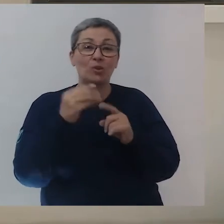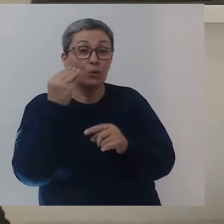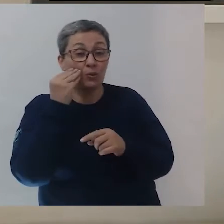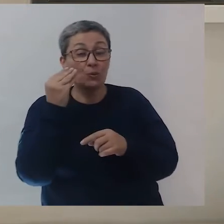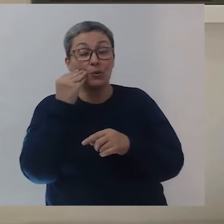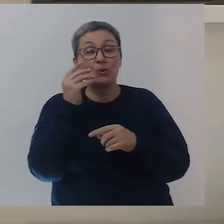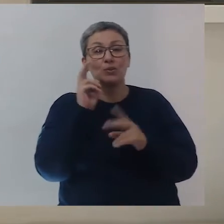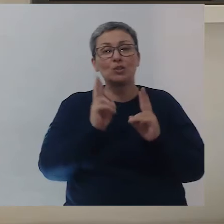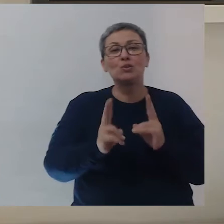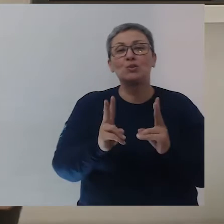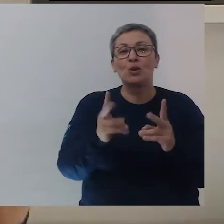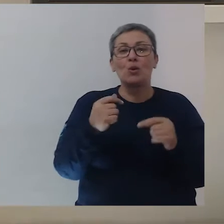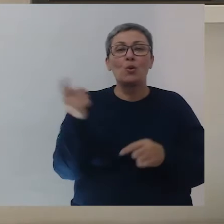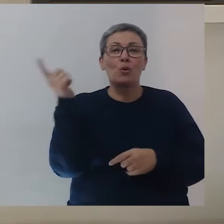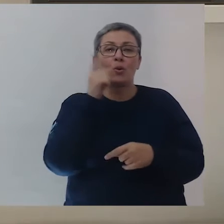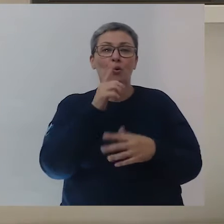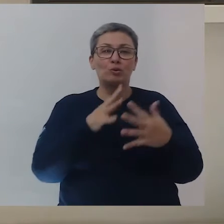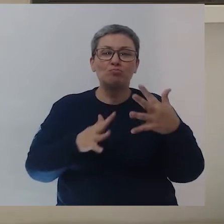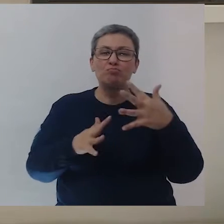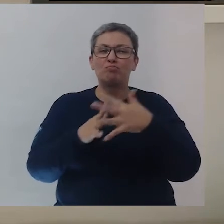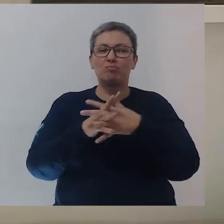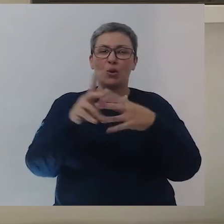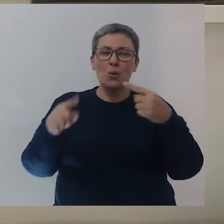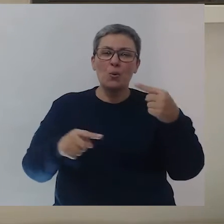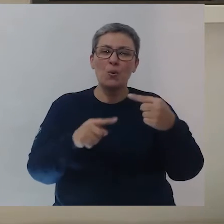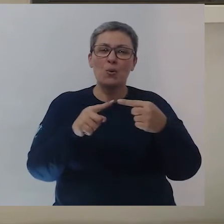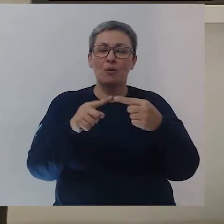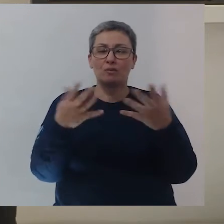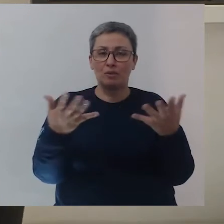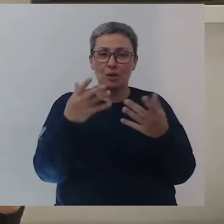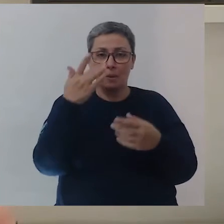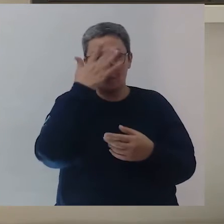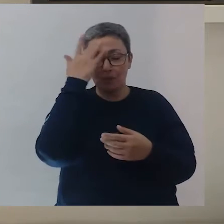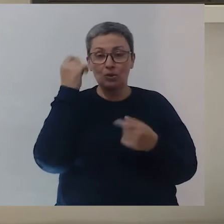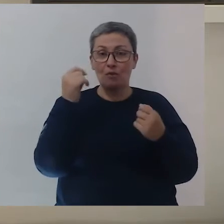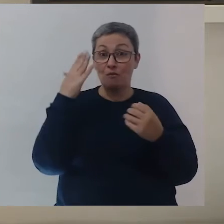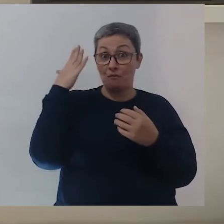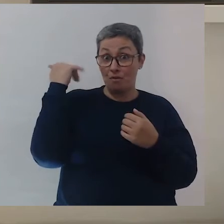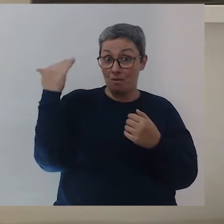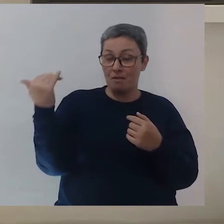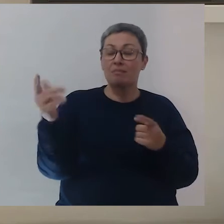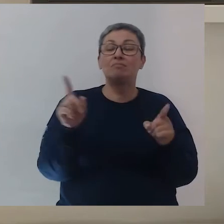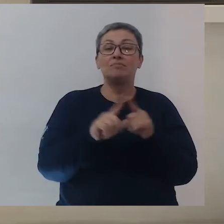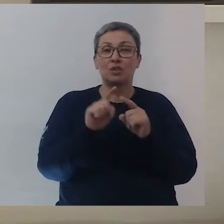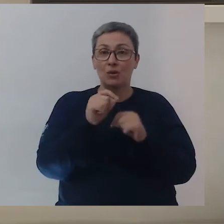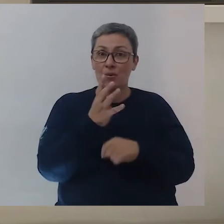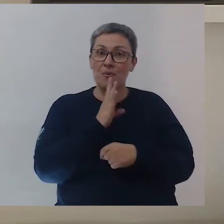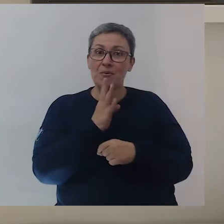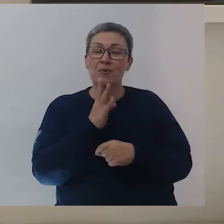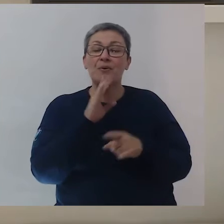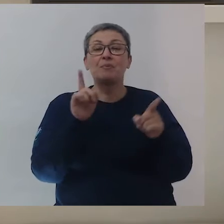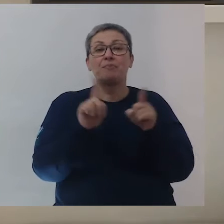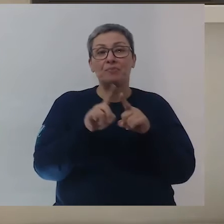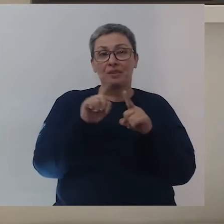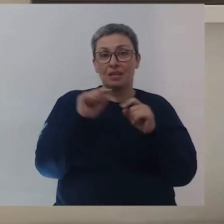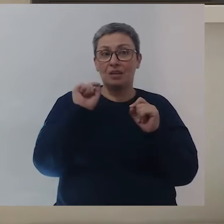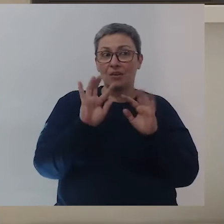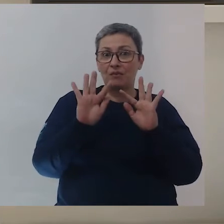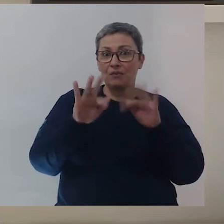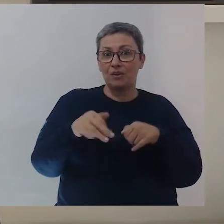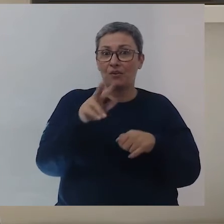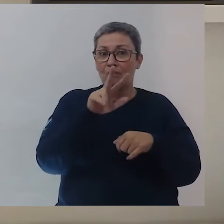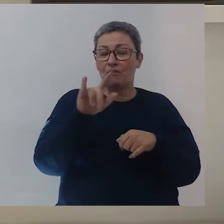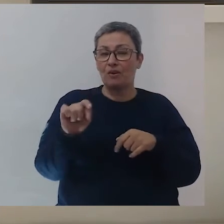busca constante de conseguir atingir os nossos objetivos. Eu vou trazer algumas pessoas famosas aí para a gente conhecer. E, lá no